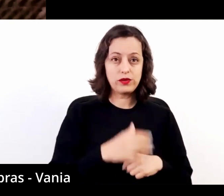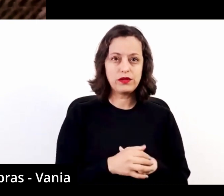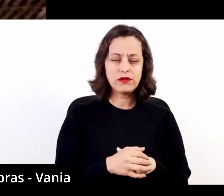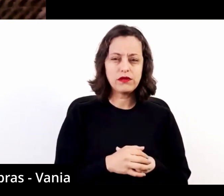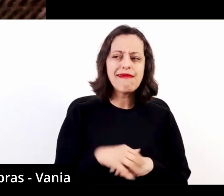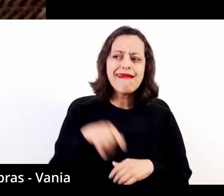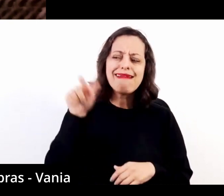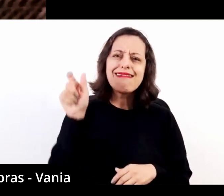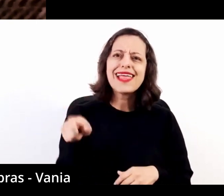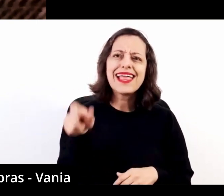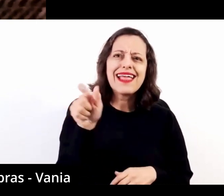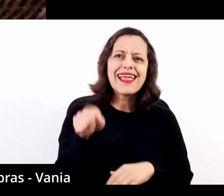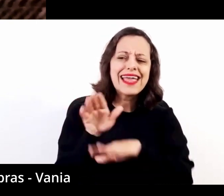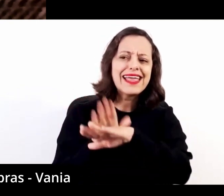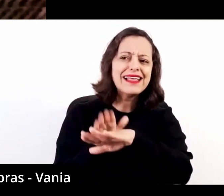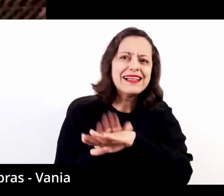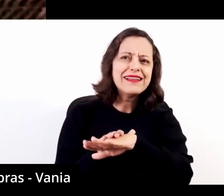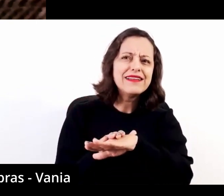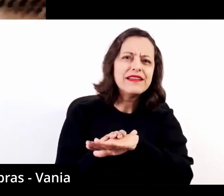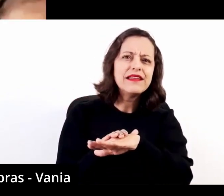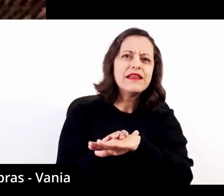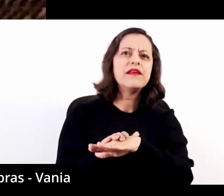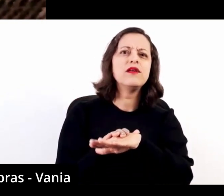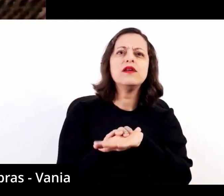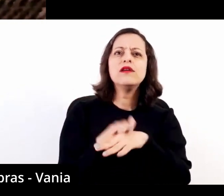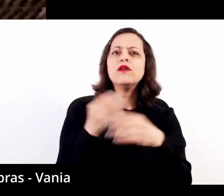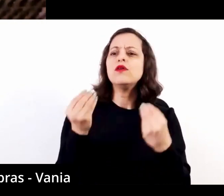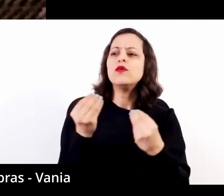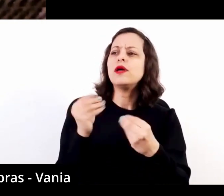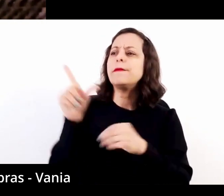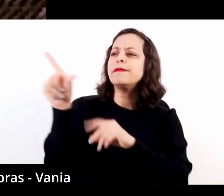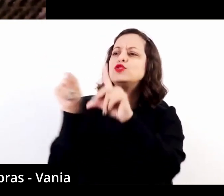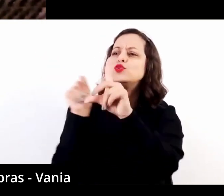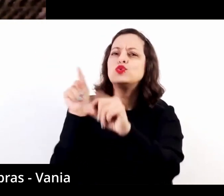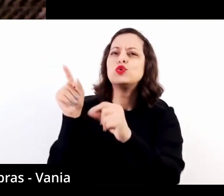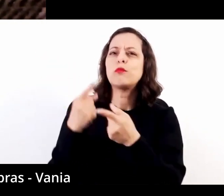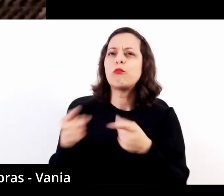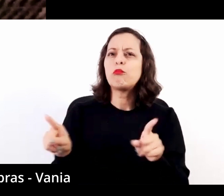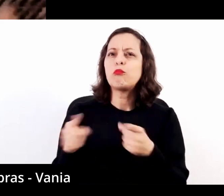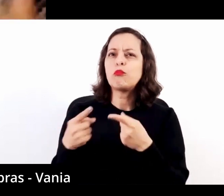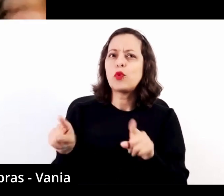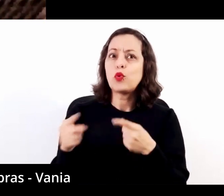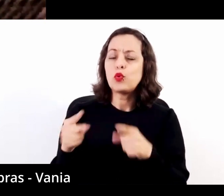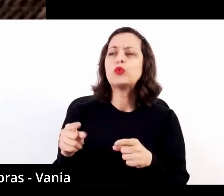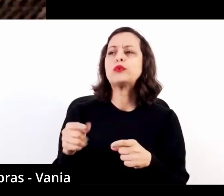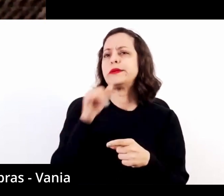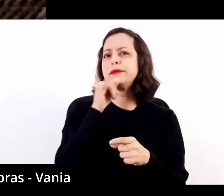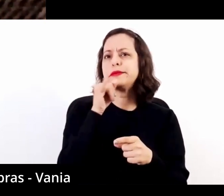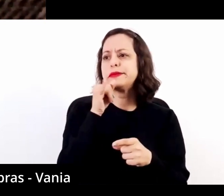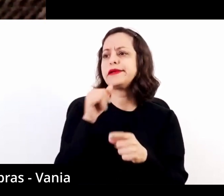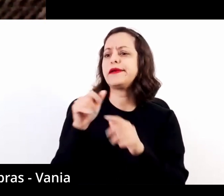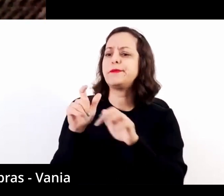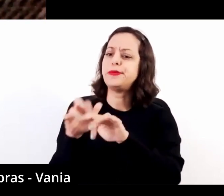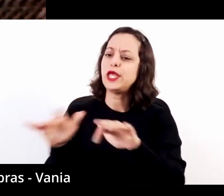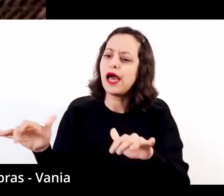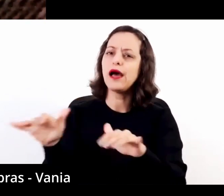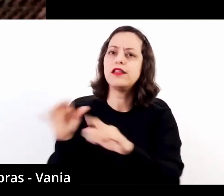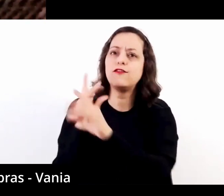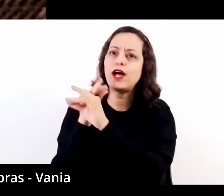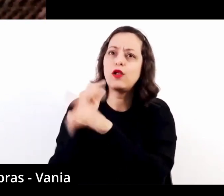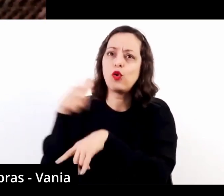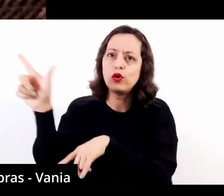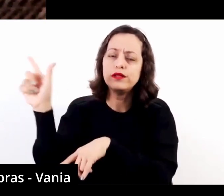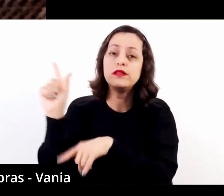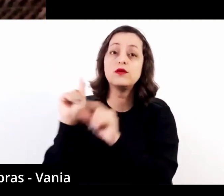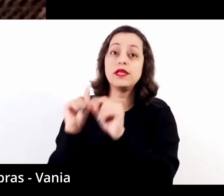quem são esses personagens que vão lá a determinados repertórios compostos para outros instrumentos e dão a